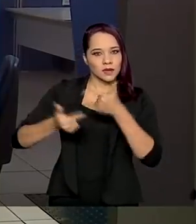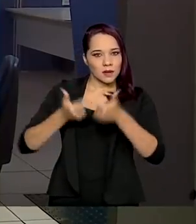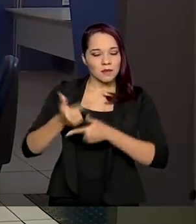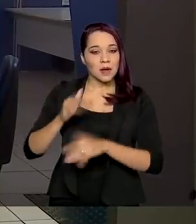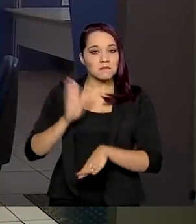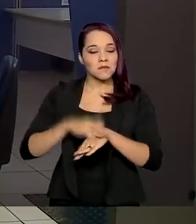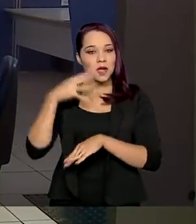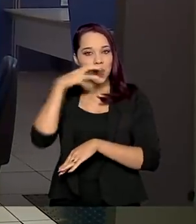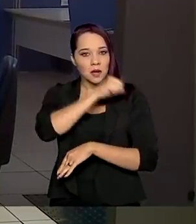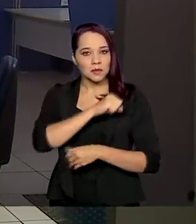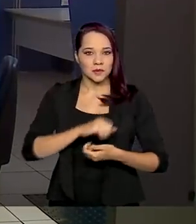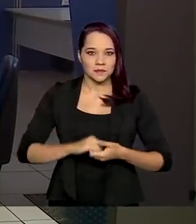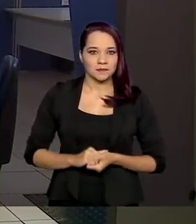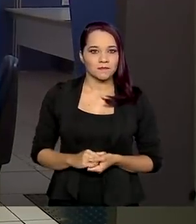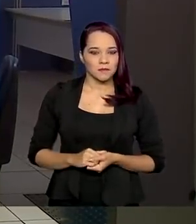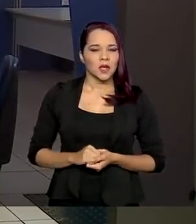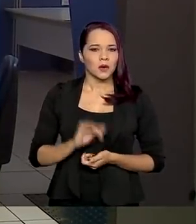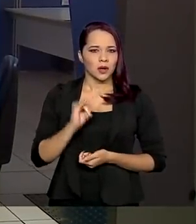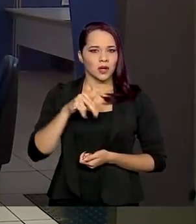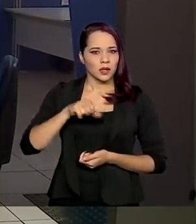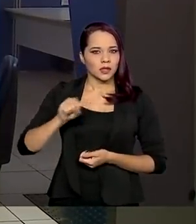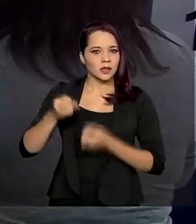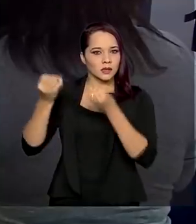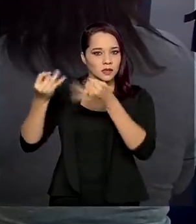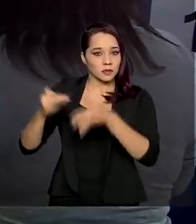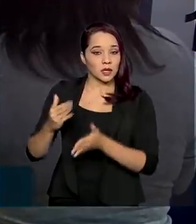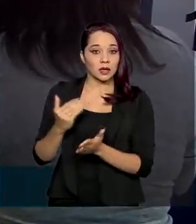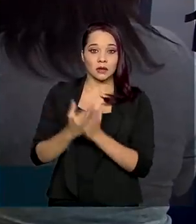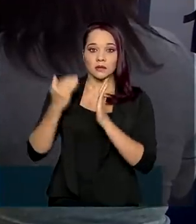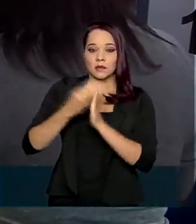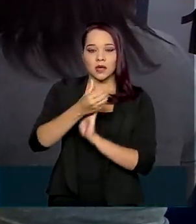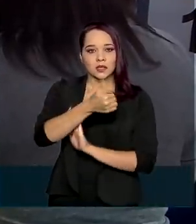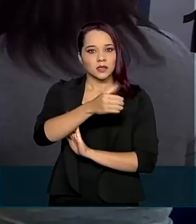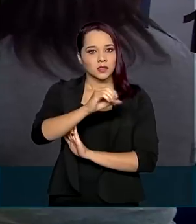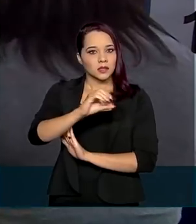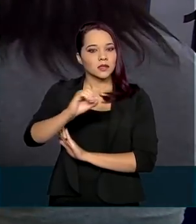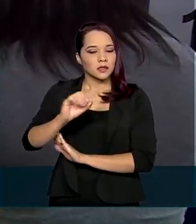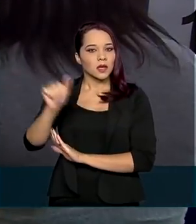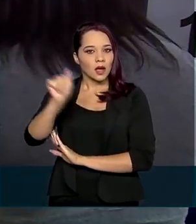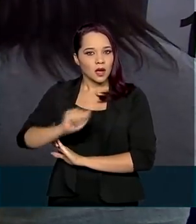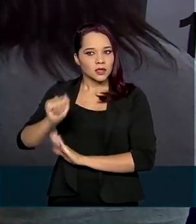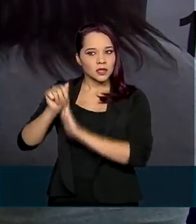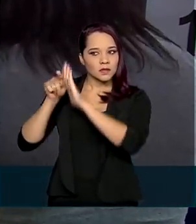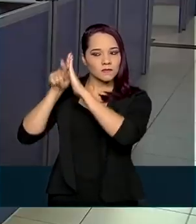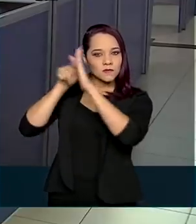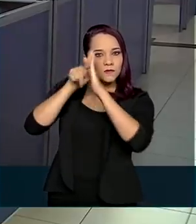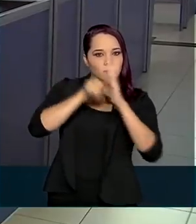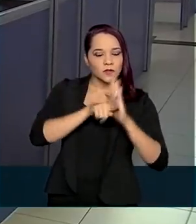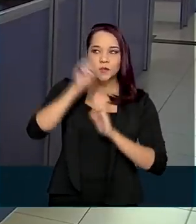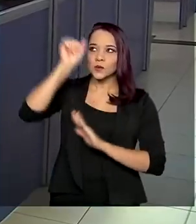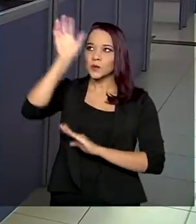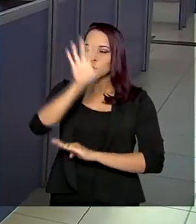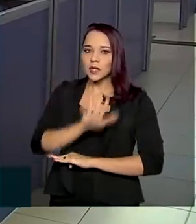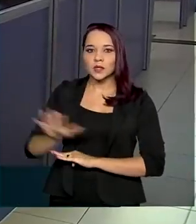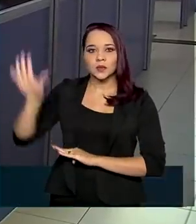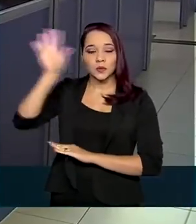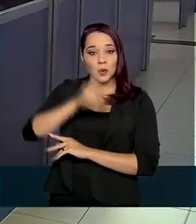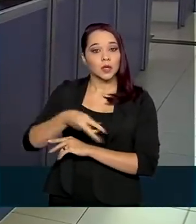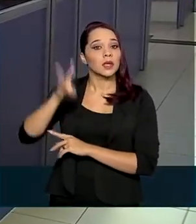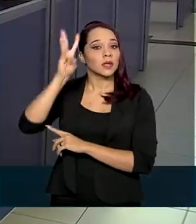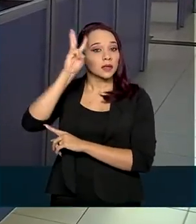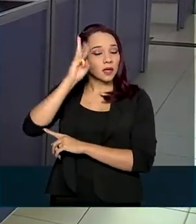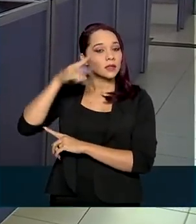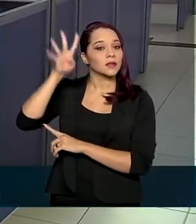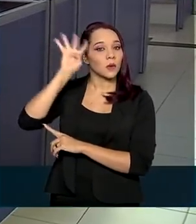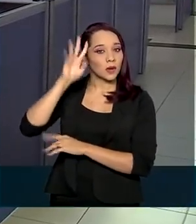rápido possível. Segundo o INSS, mais de 100 agências serão inspecionadas em todo o país na terça e quarta